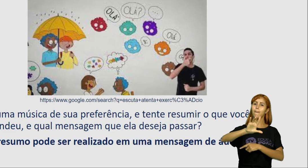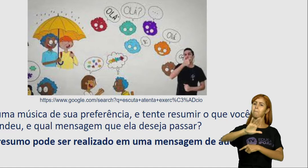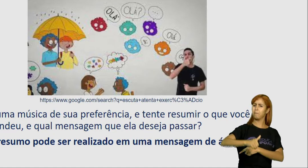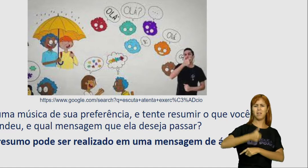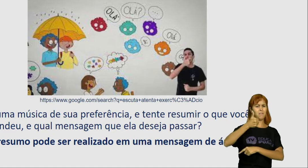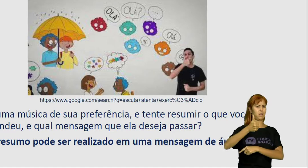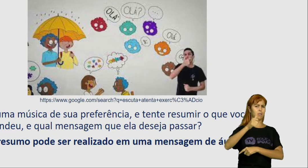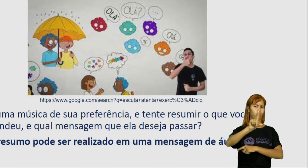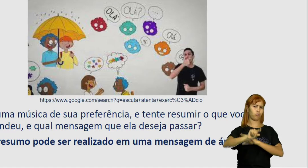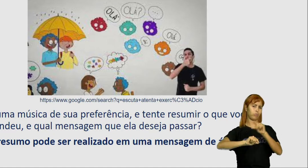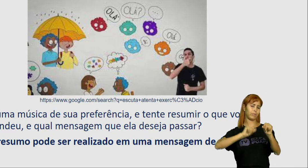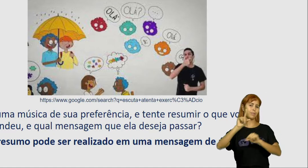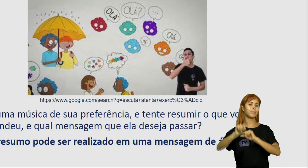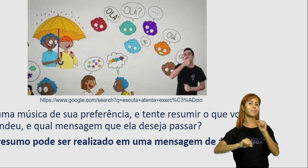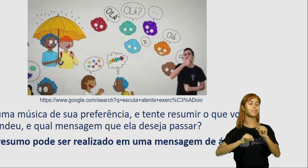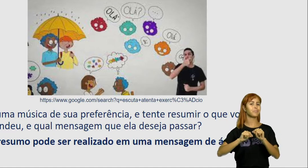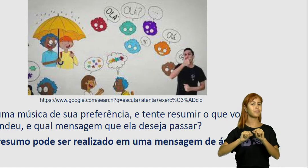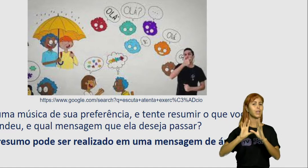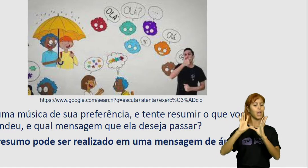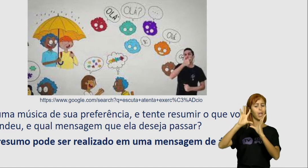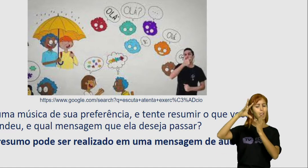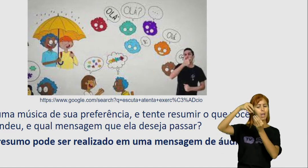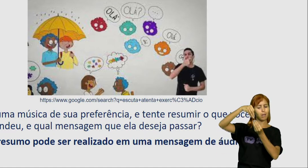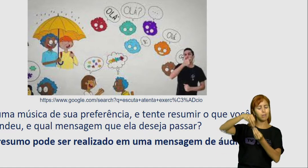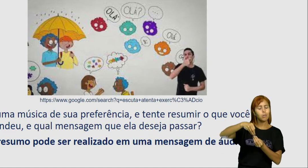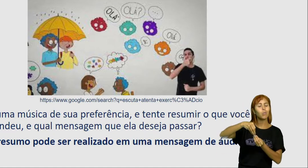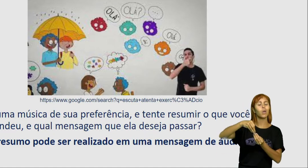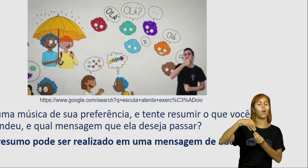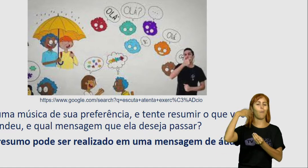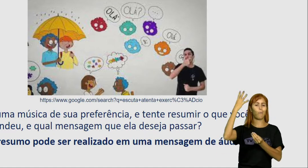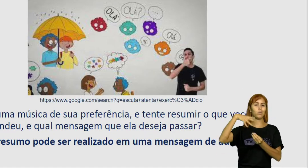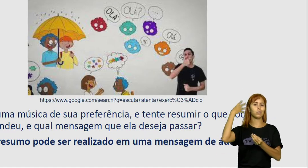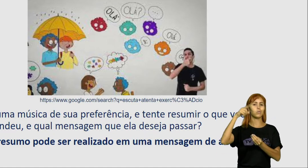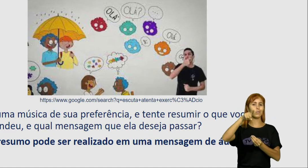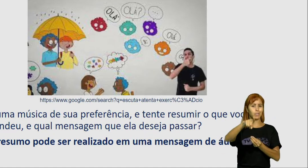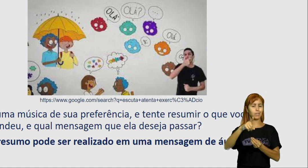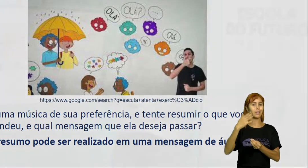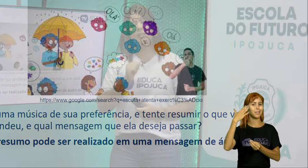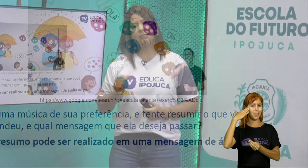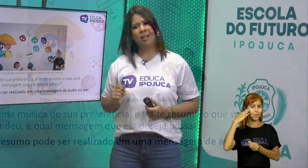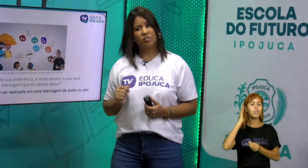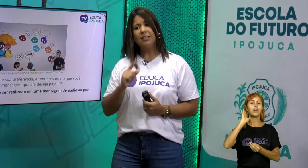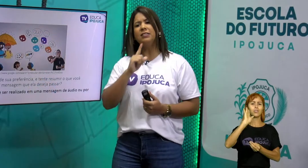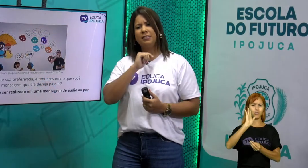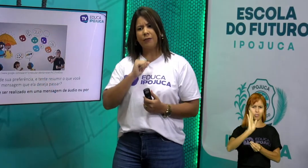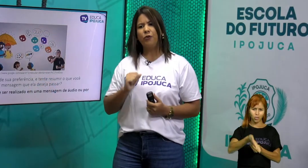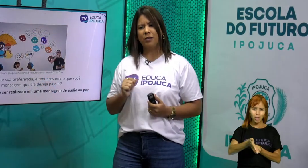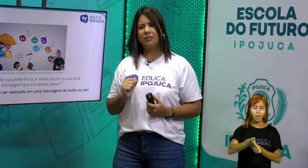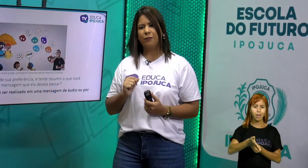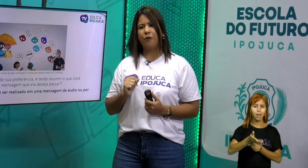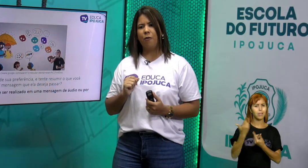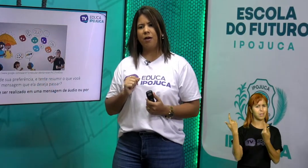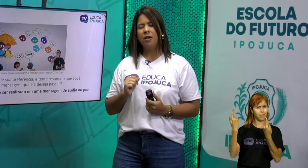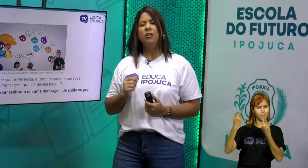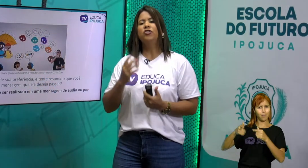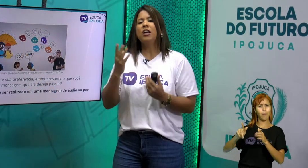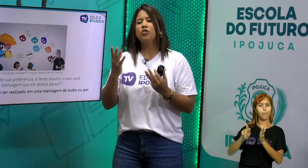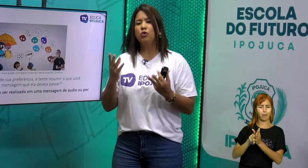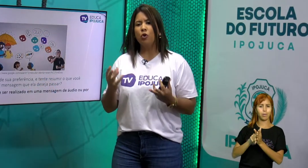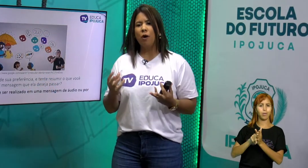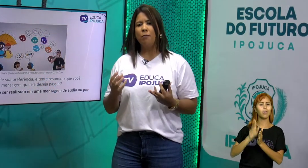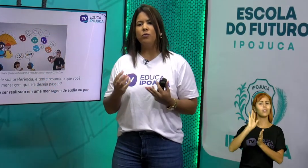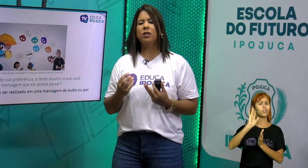e tente resumir o que você compreendeu dessa música. Você já se desafiou dessa forma?